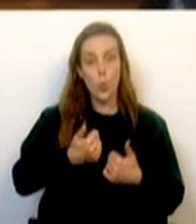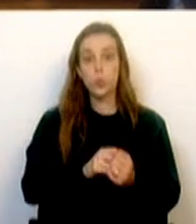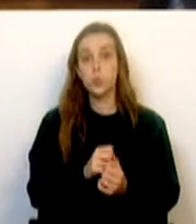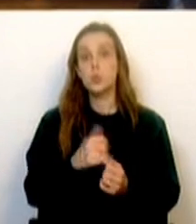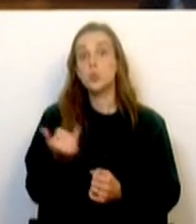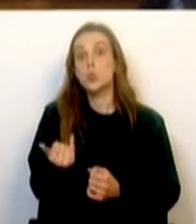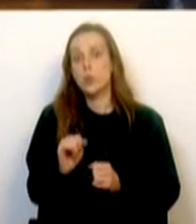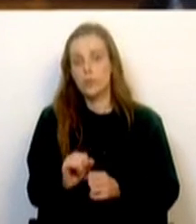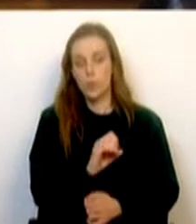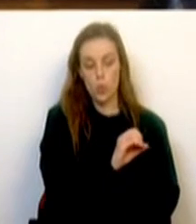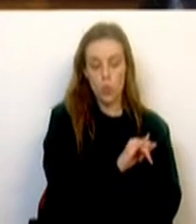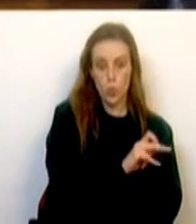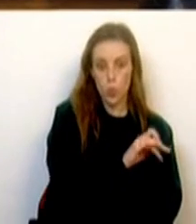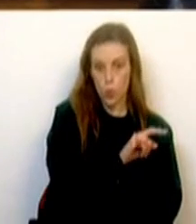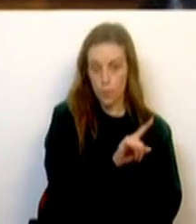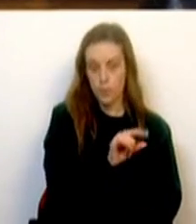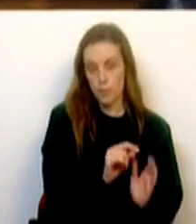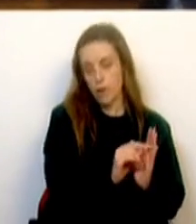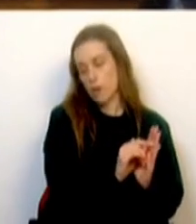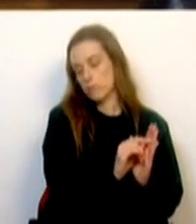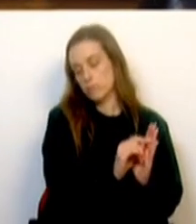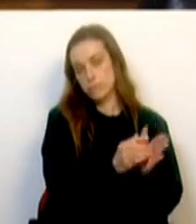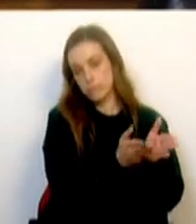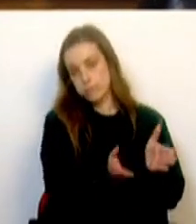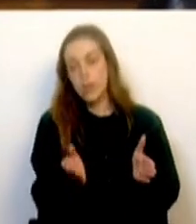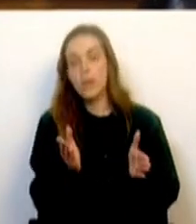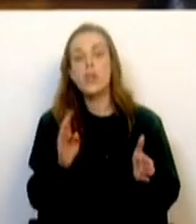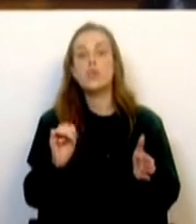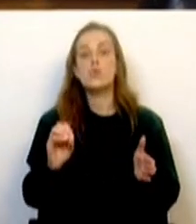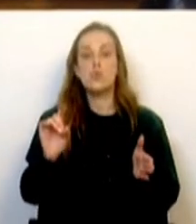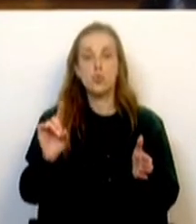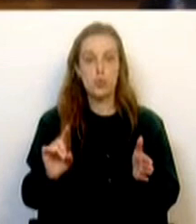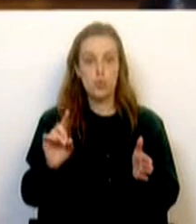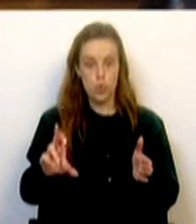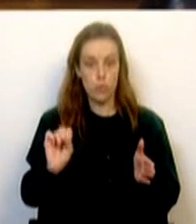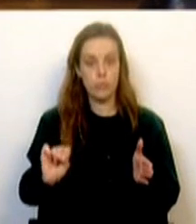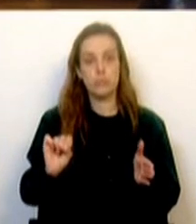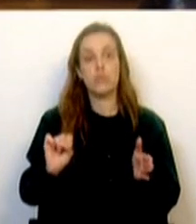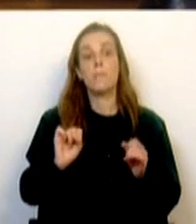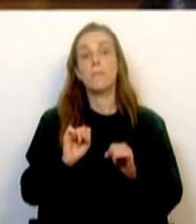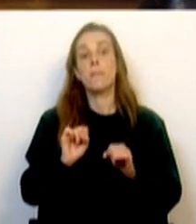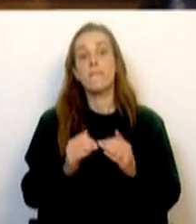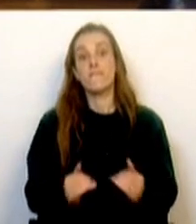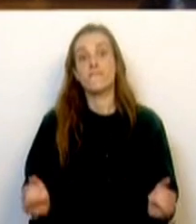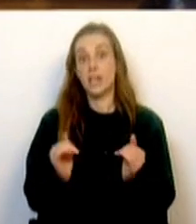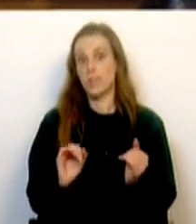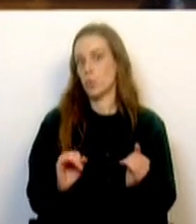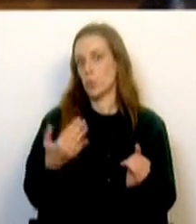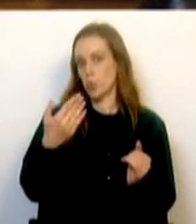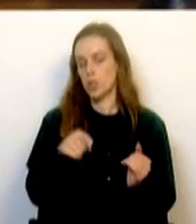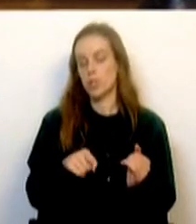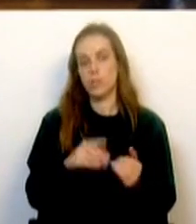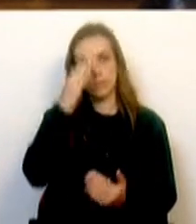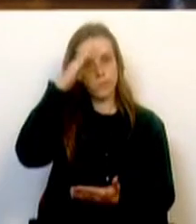entre Oiã e Sor, ainda na primeira fase. A fase 1 tem conclusão para 2030